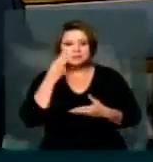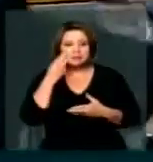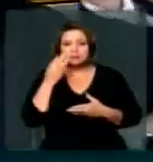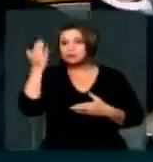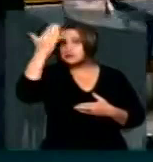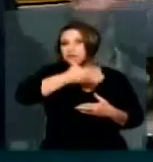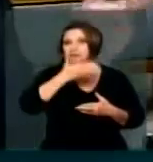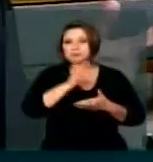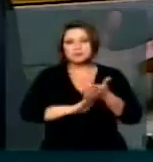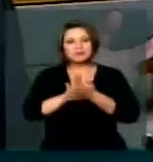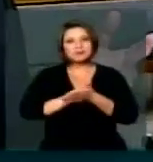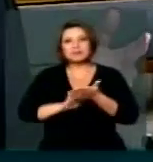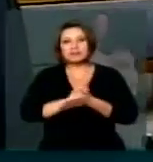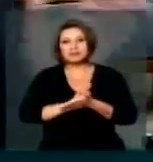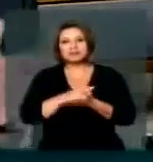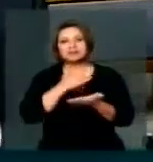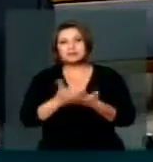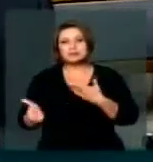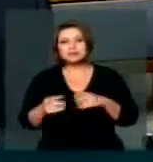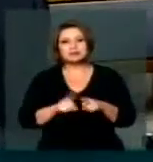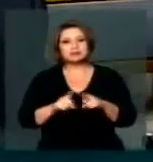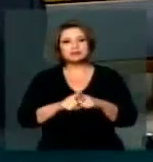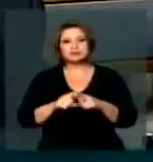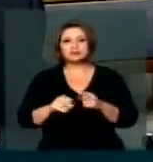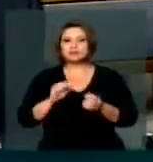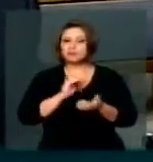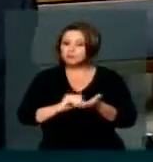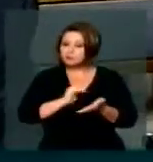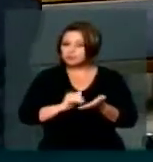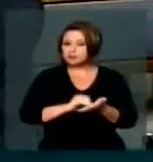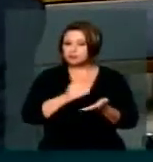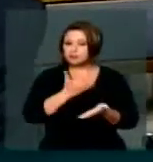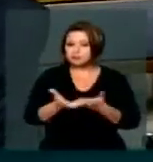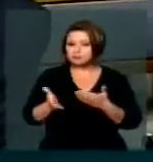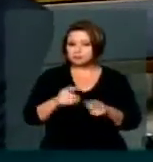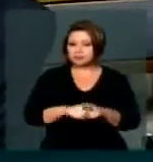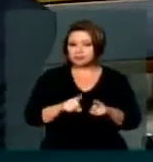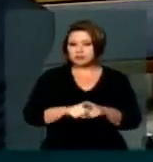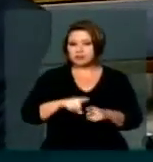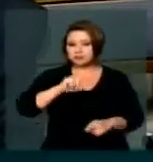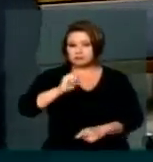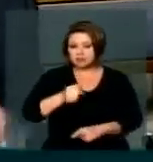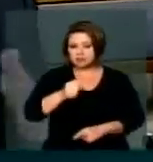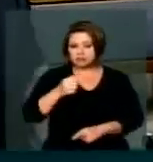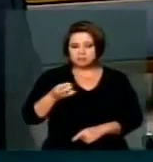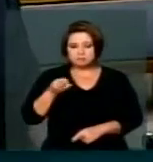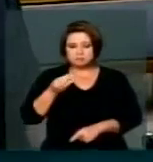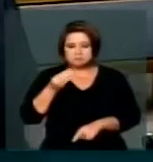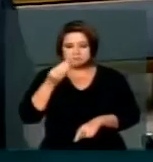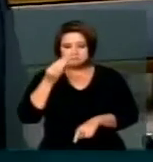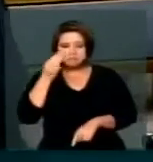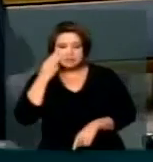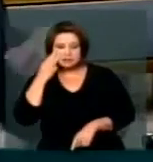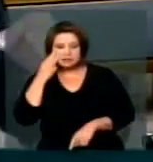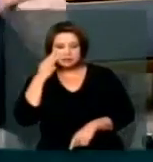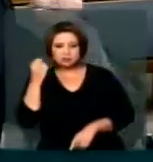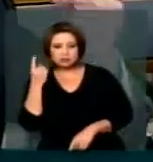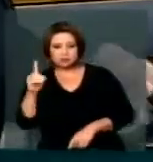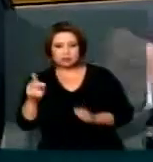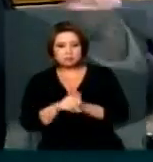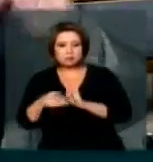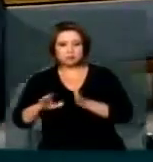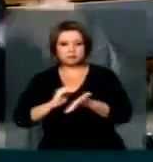nenhum nem outro E nem tinha prova Foi esse escritório Que nos fez perder Pegou 7 milhões De dólares para ele E perdemos 72